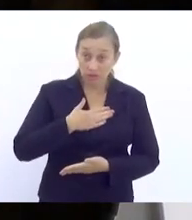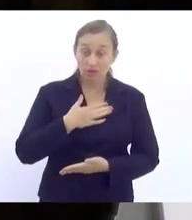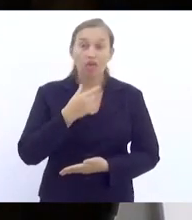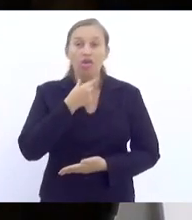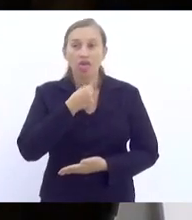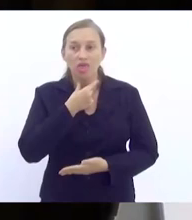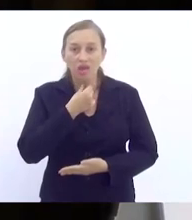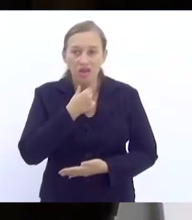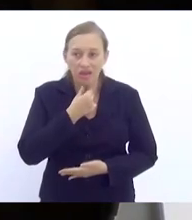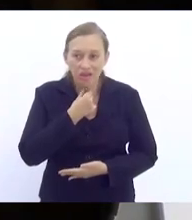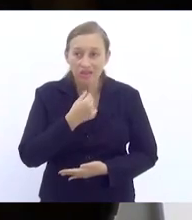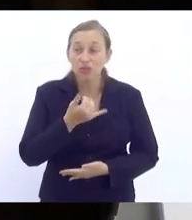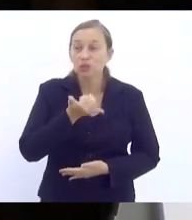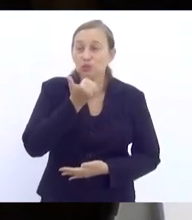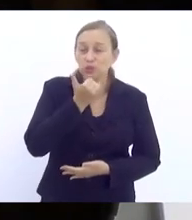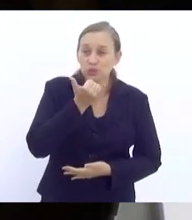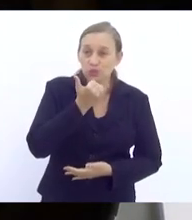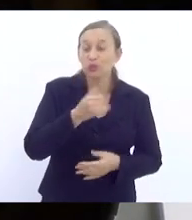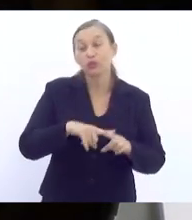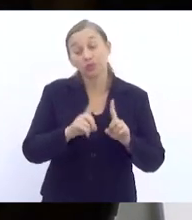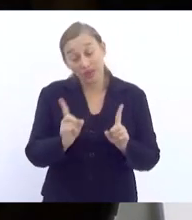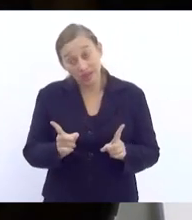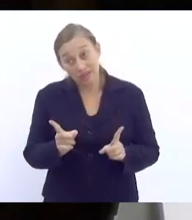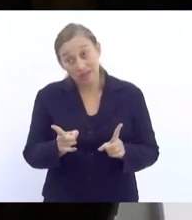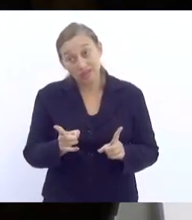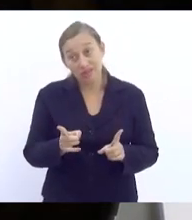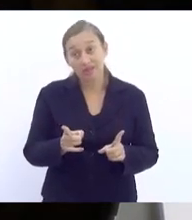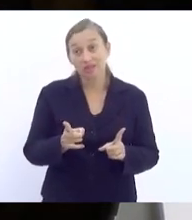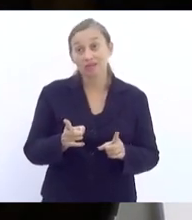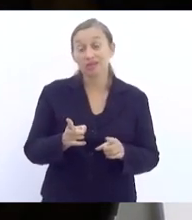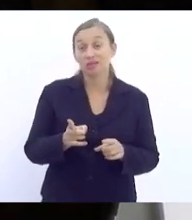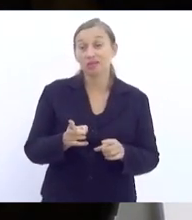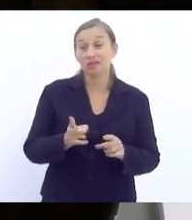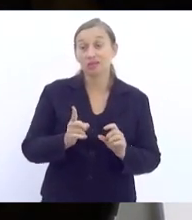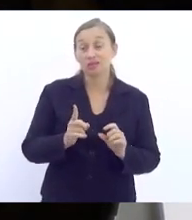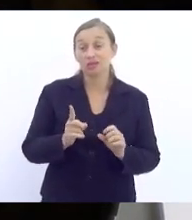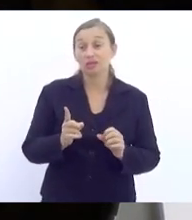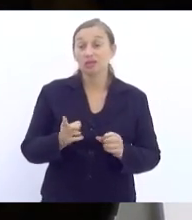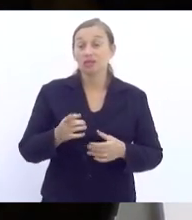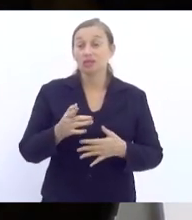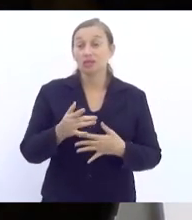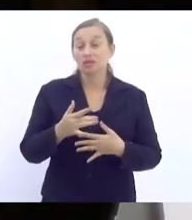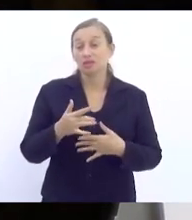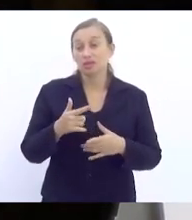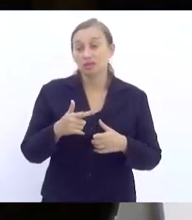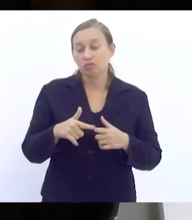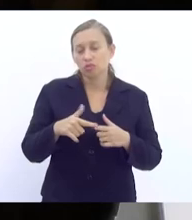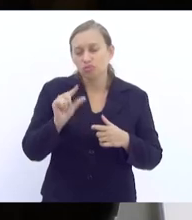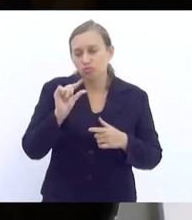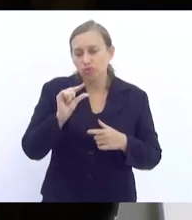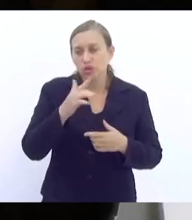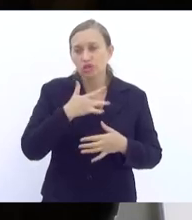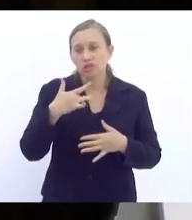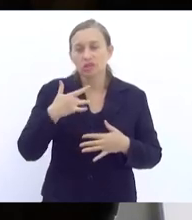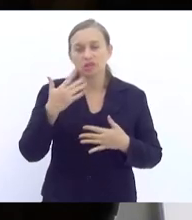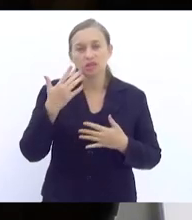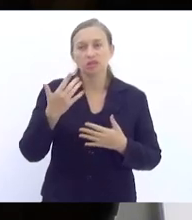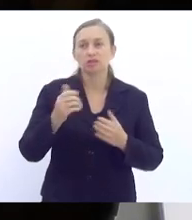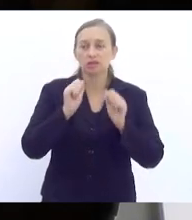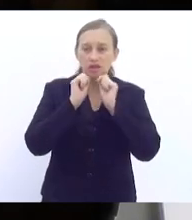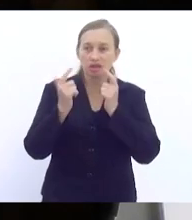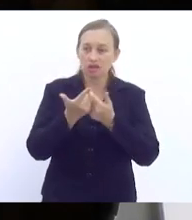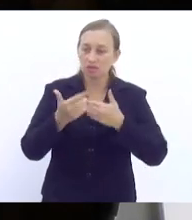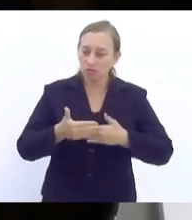garganta arranhada, desculpem, mas eu ainda estou me recuperando e desejo que essa casa possa avançar realmente nessas